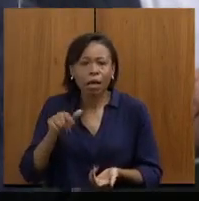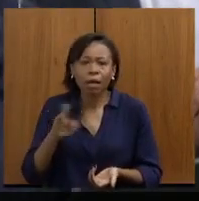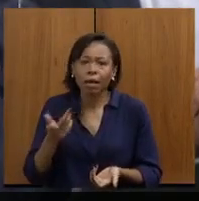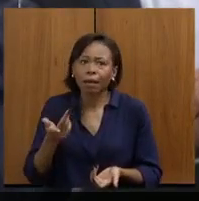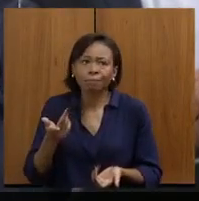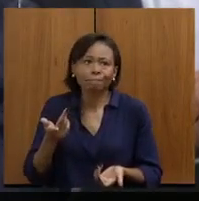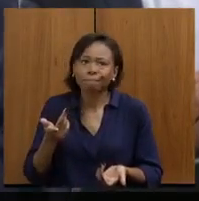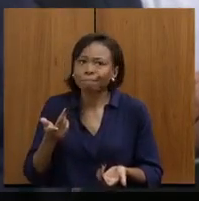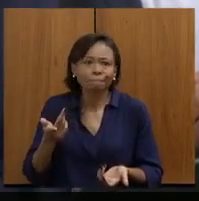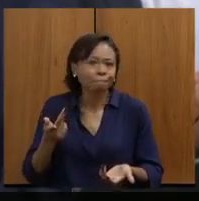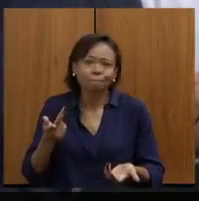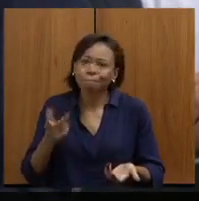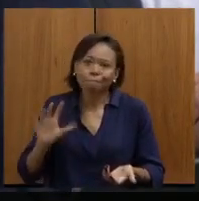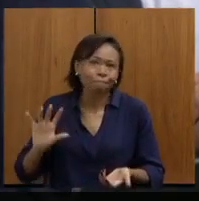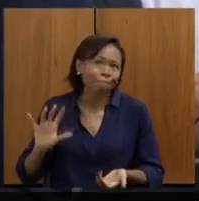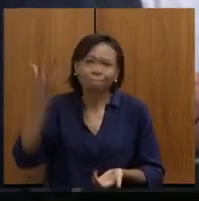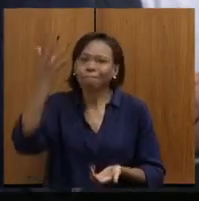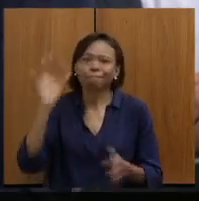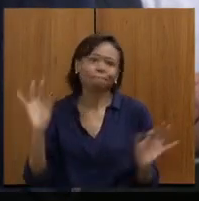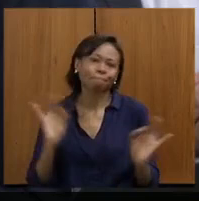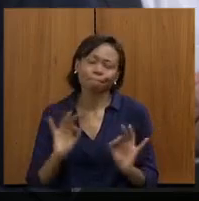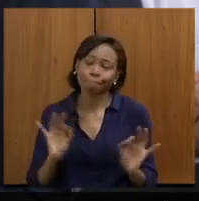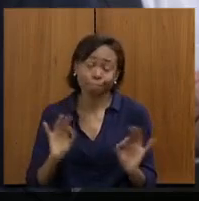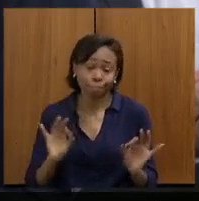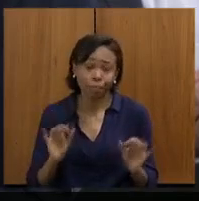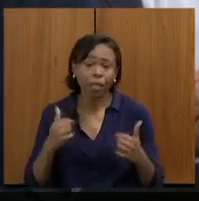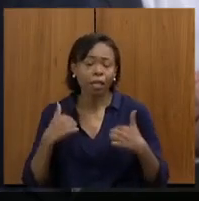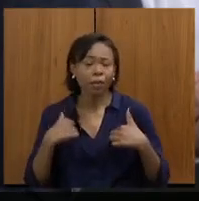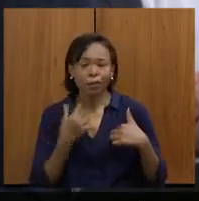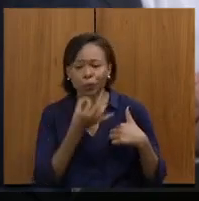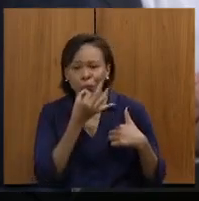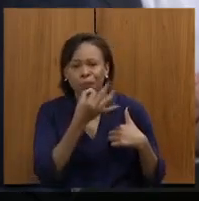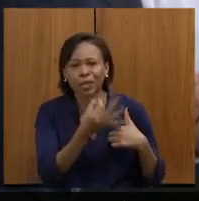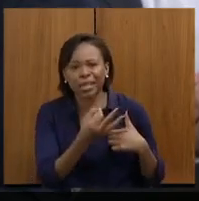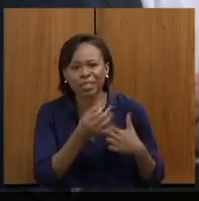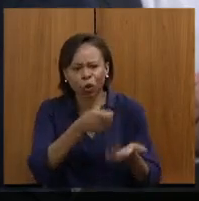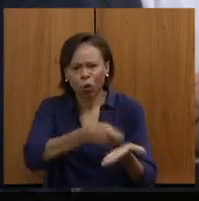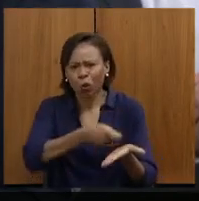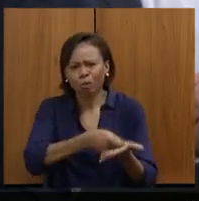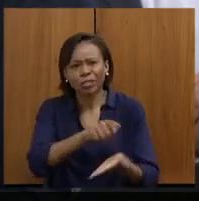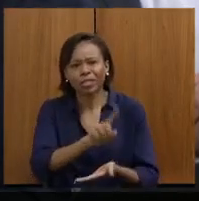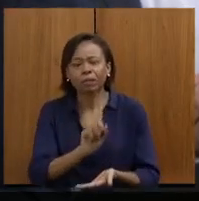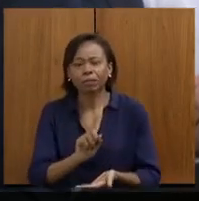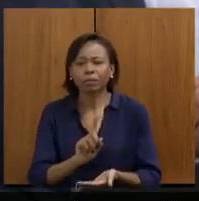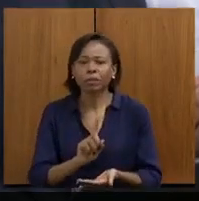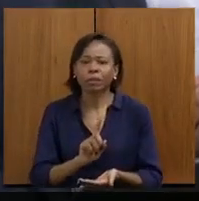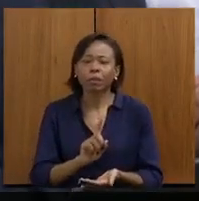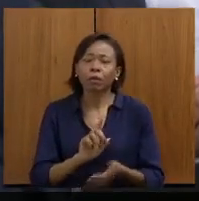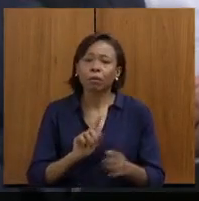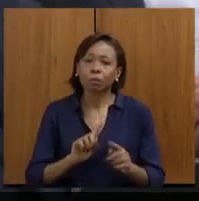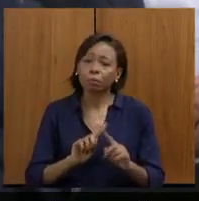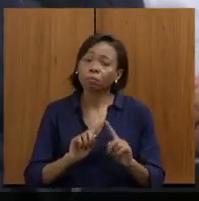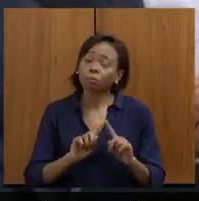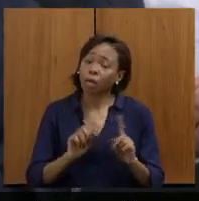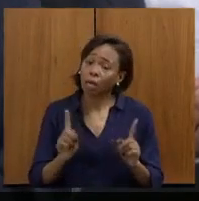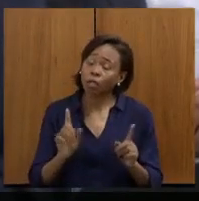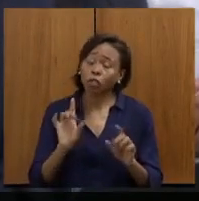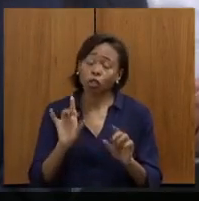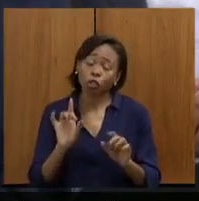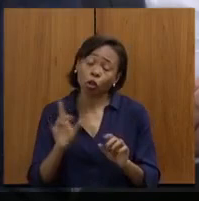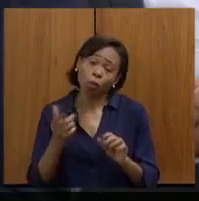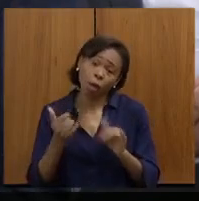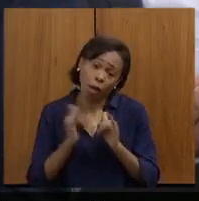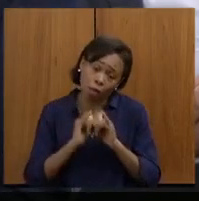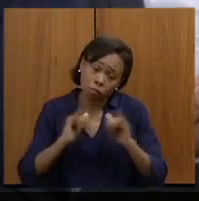acontece. Mas a minha intervenção não era nem para te cobrar de você. Mas é importante. Senhor, não. Era mais para colocar uma